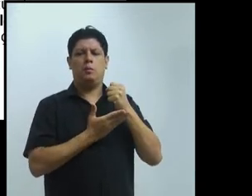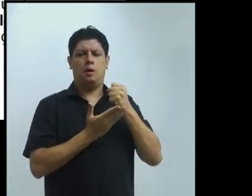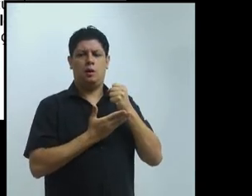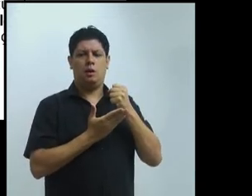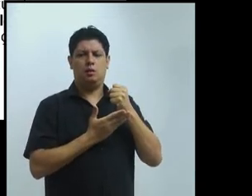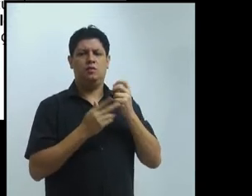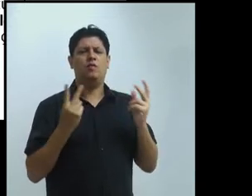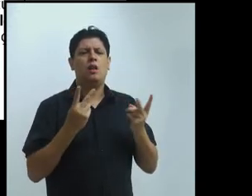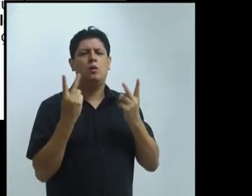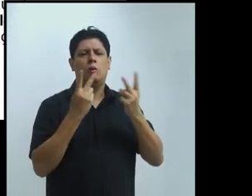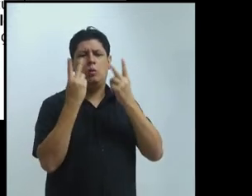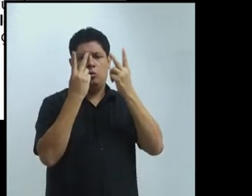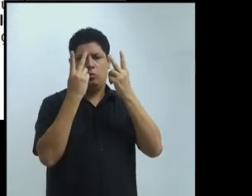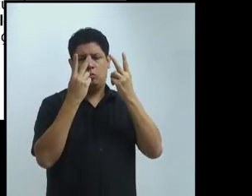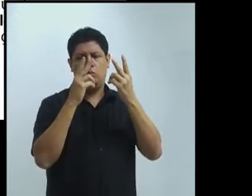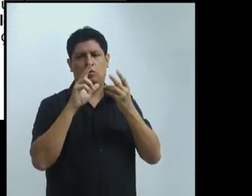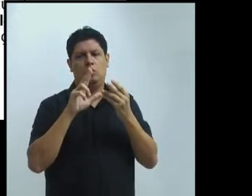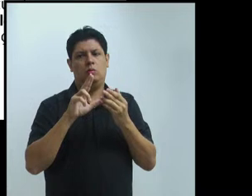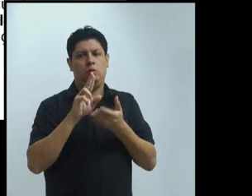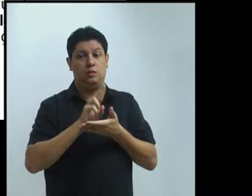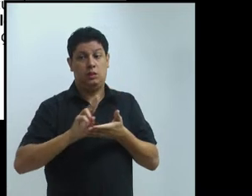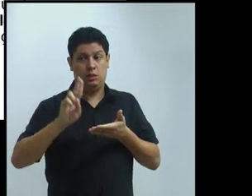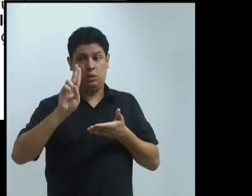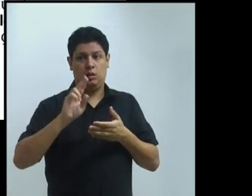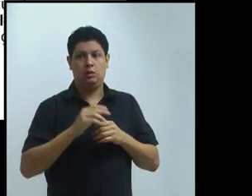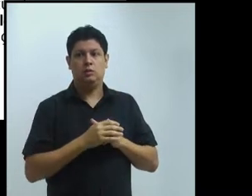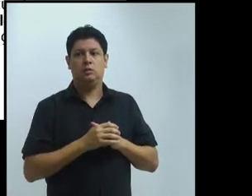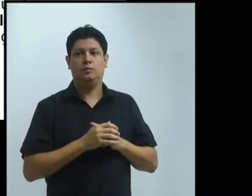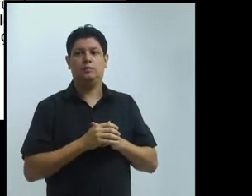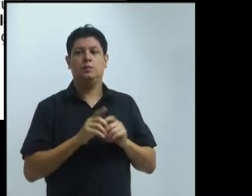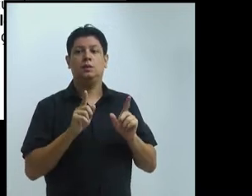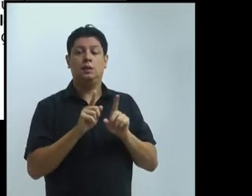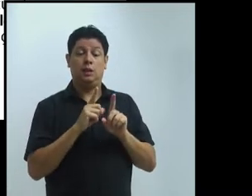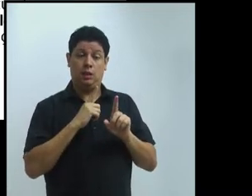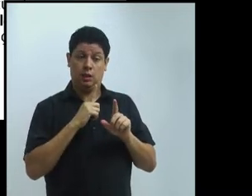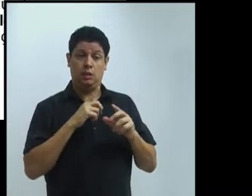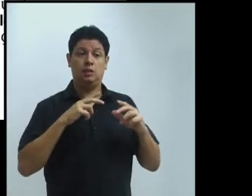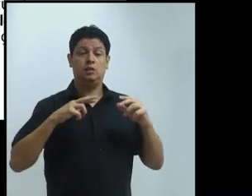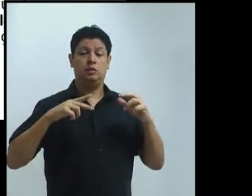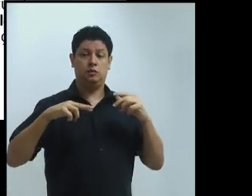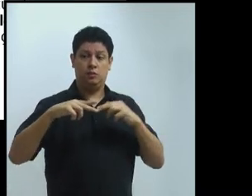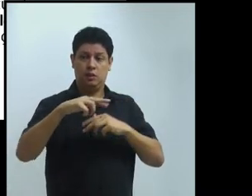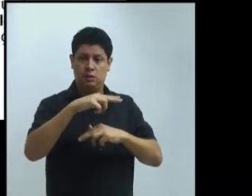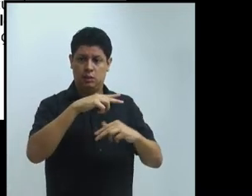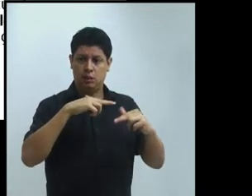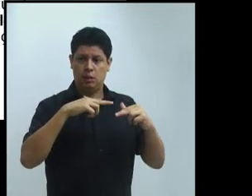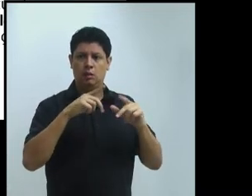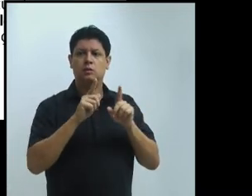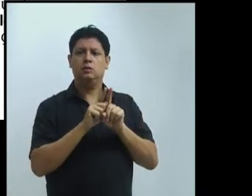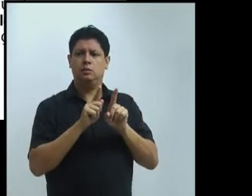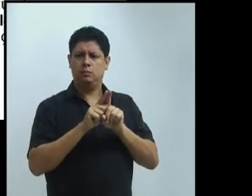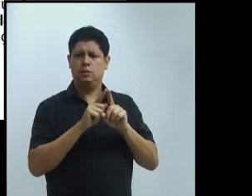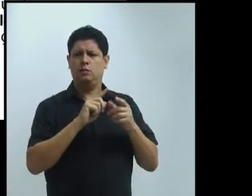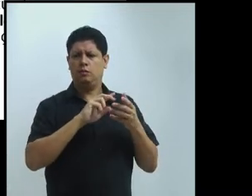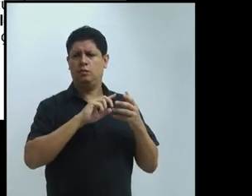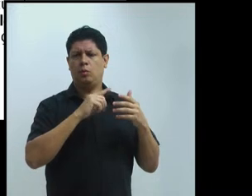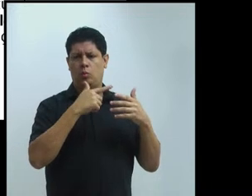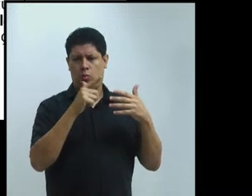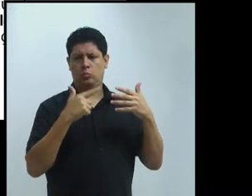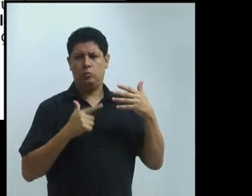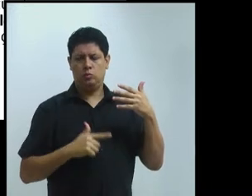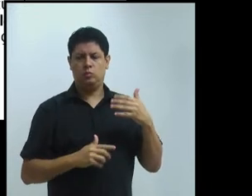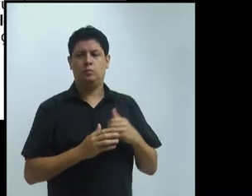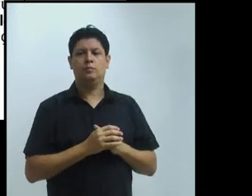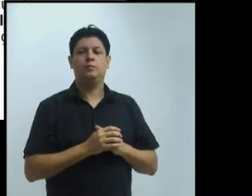diversidade está presente também. O segundo documento é a Resolução de Políticas Linguísticas,